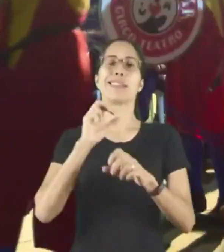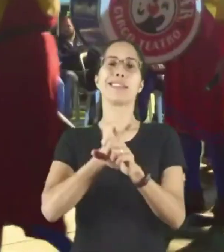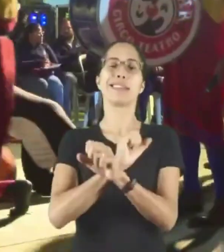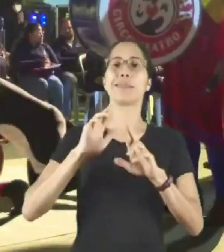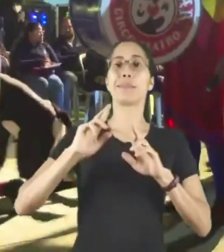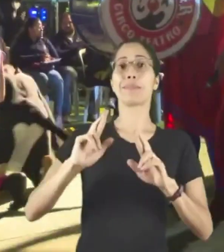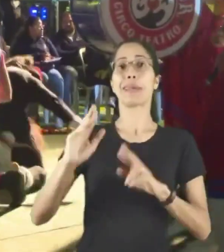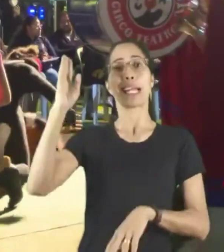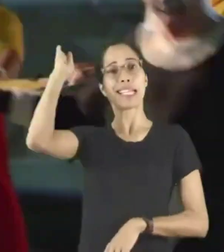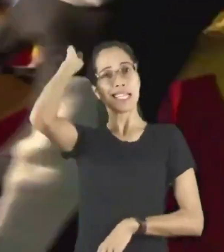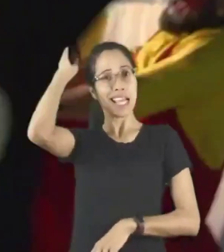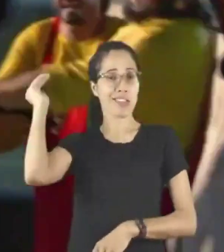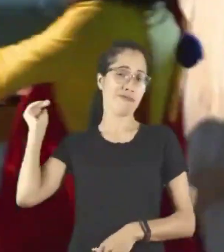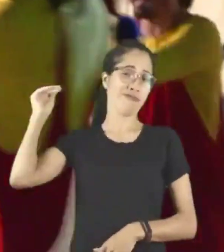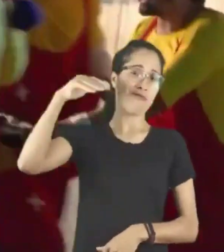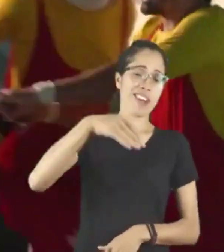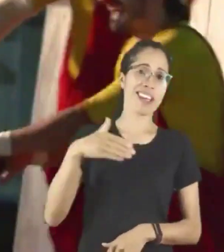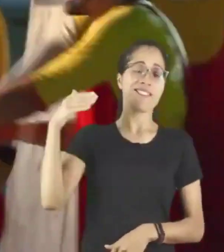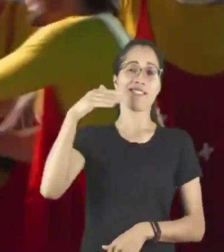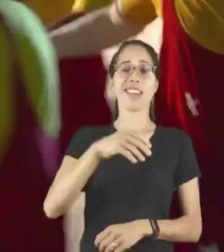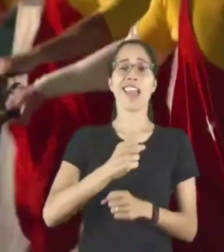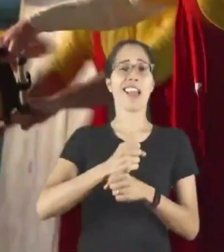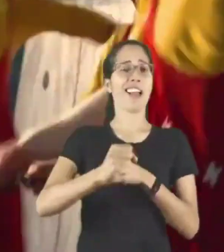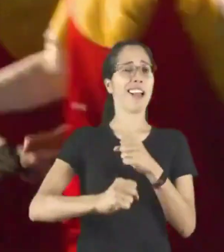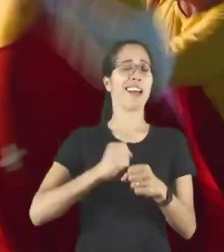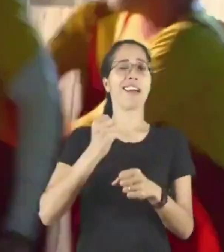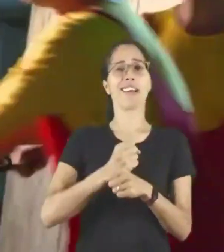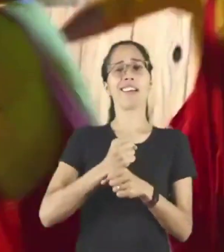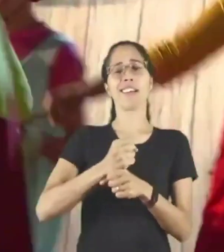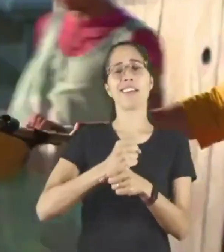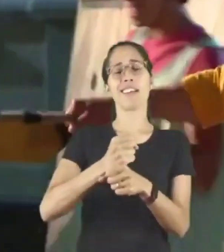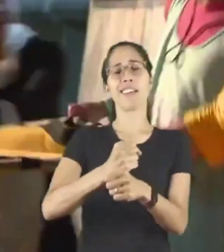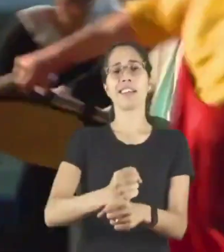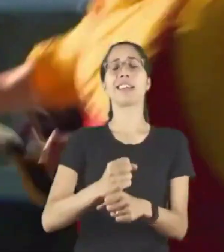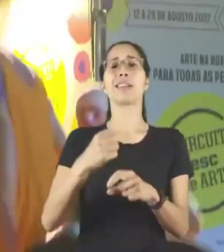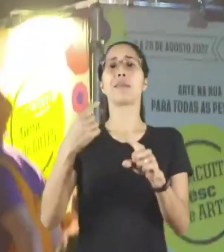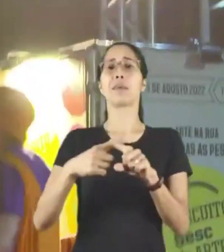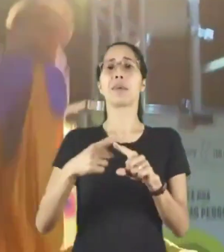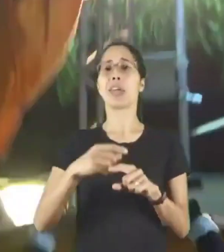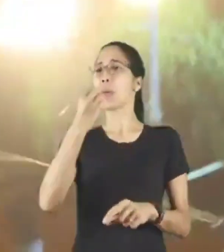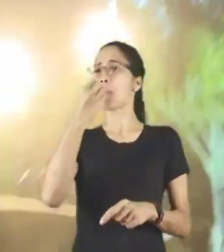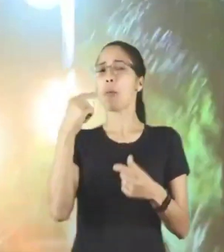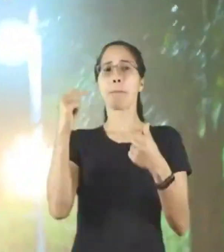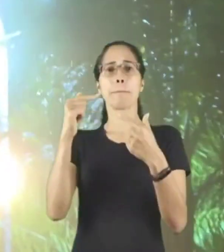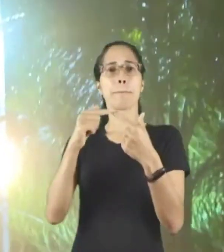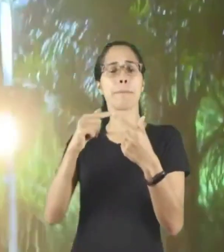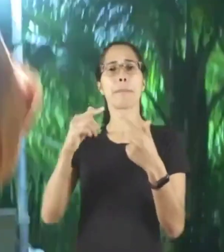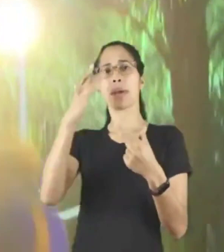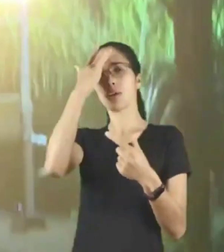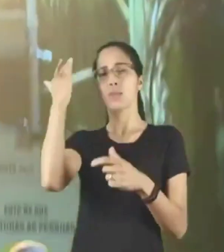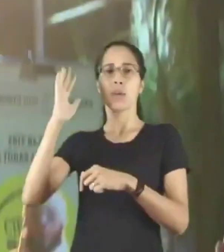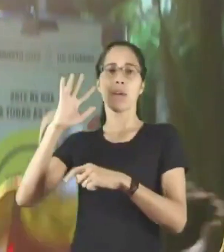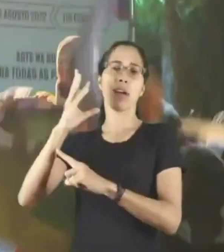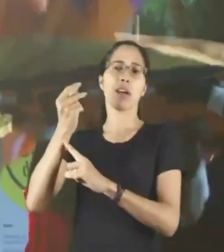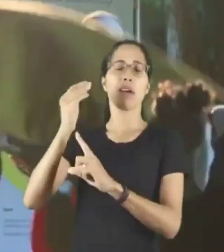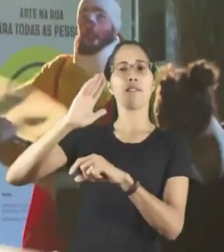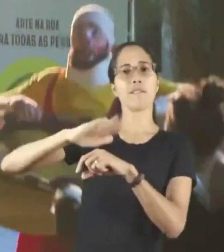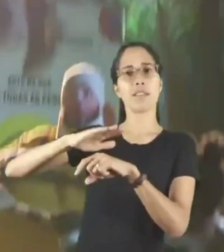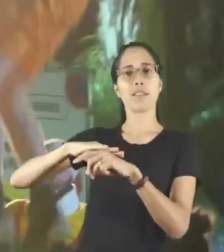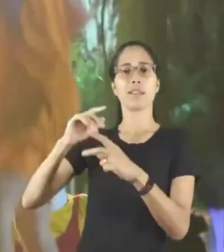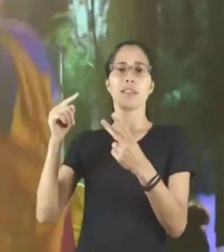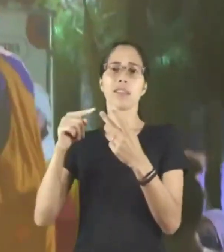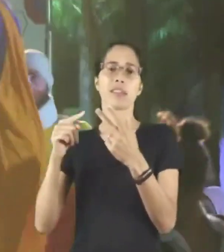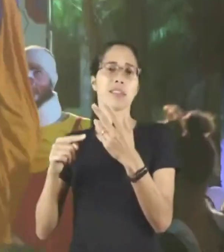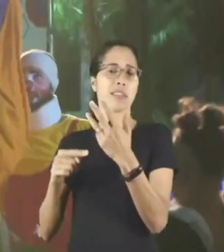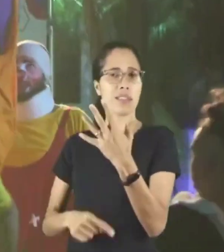a nossa cidade, porque tudo que tem de bom, como artista, tudo ele consegue trazer para cá. E